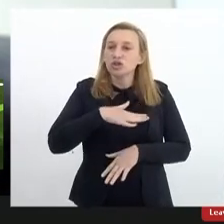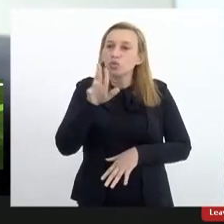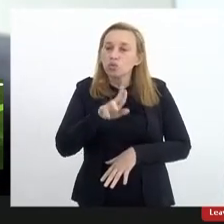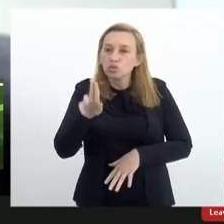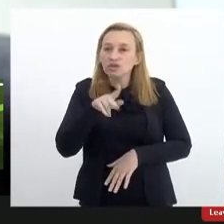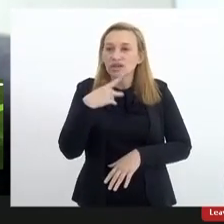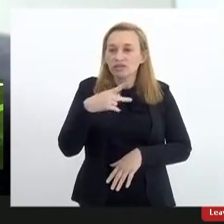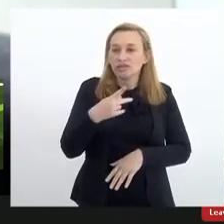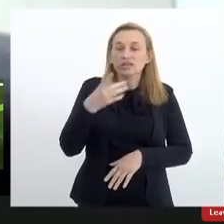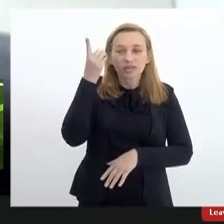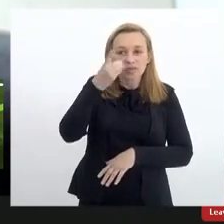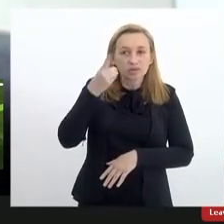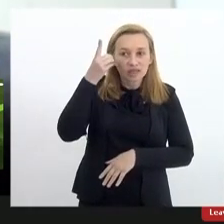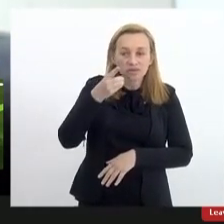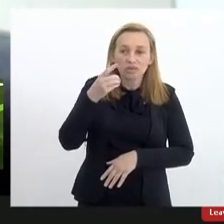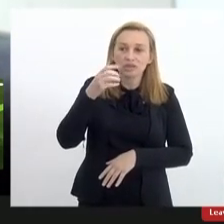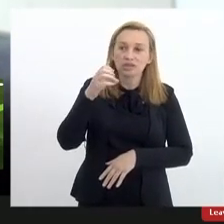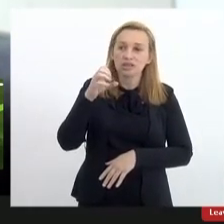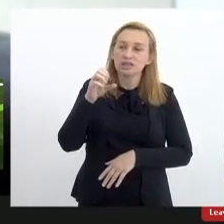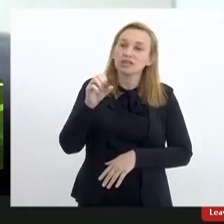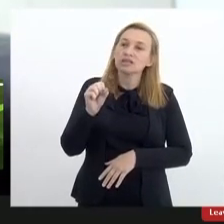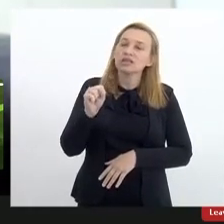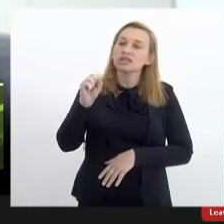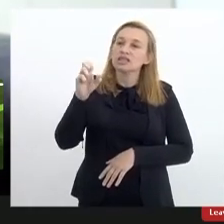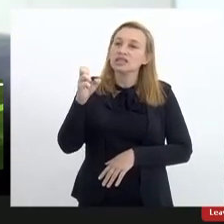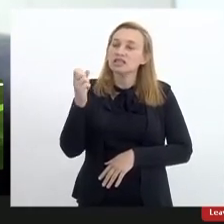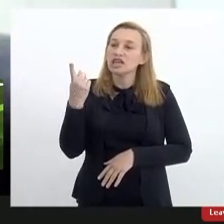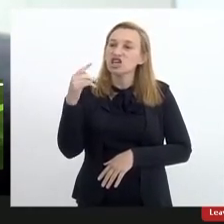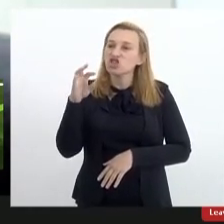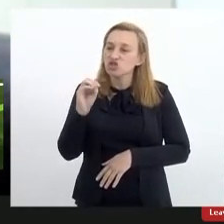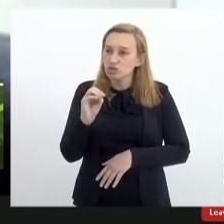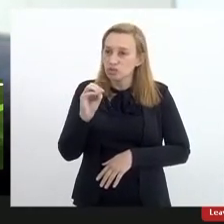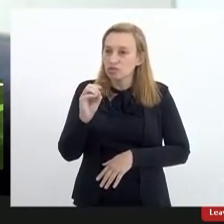palavra agora o deputado Sérgio Fernandes. Sérgio, continue com a gente, Sérgio.